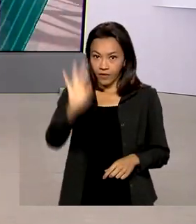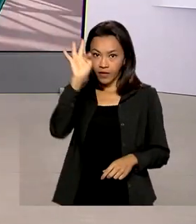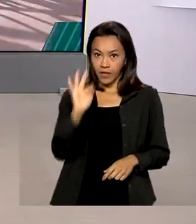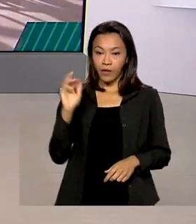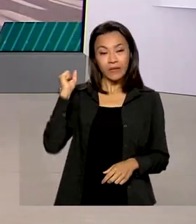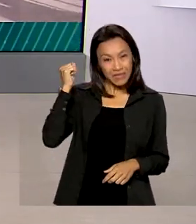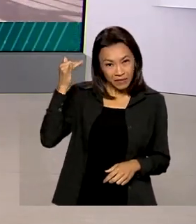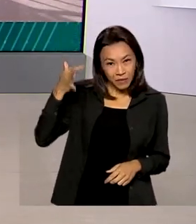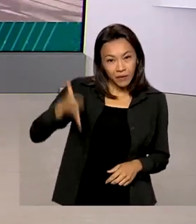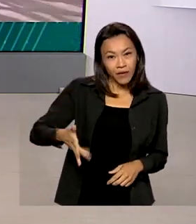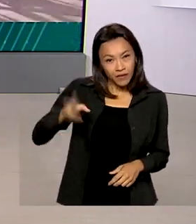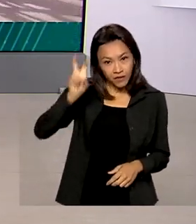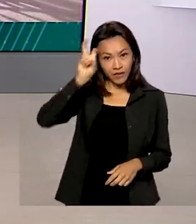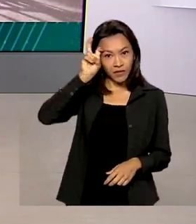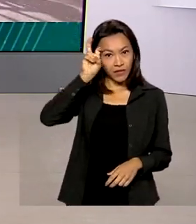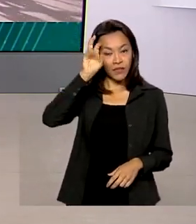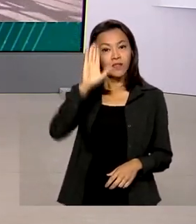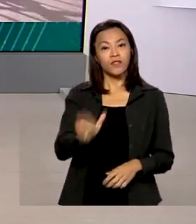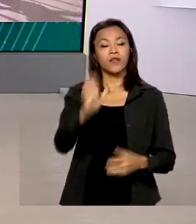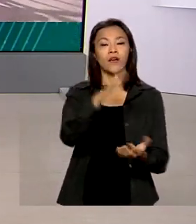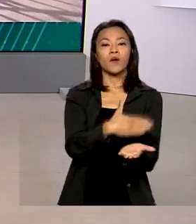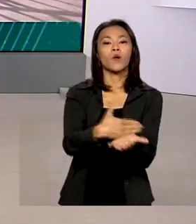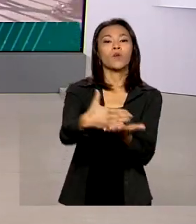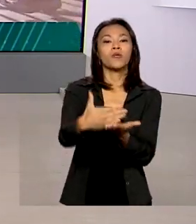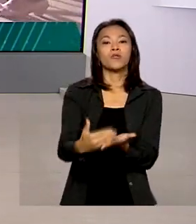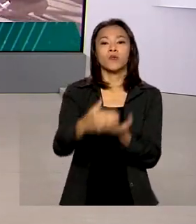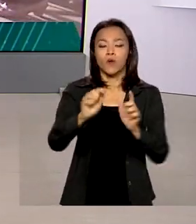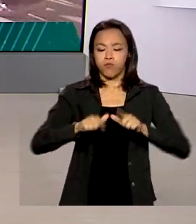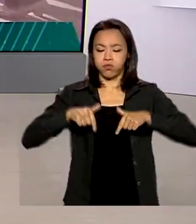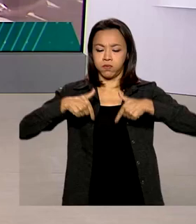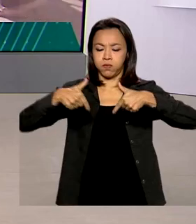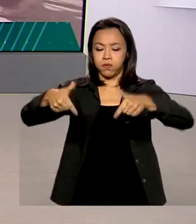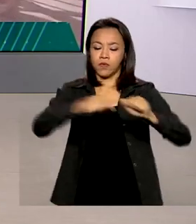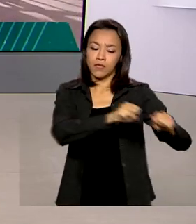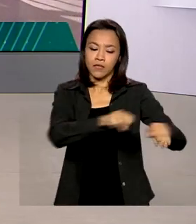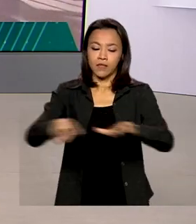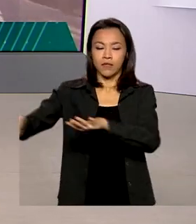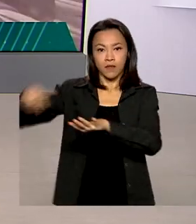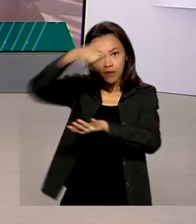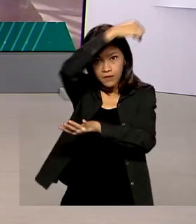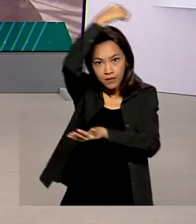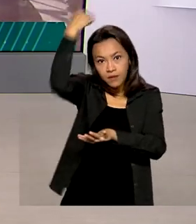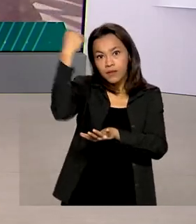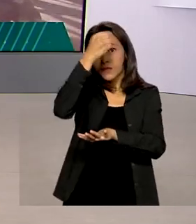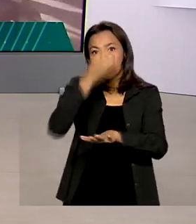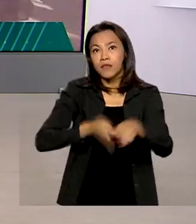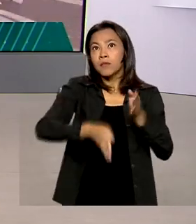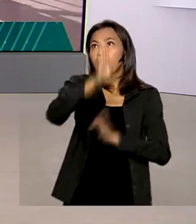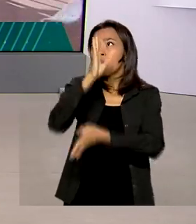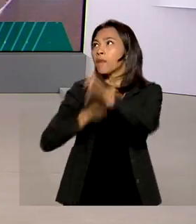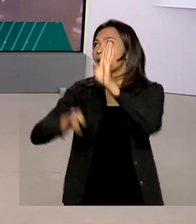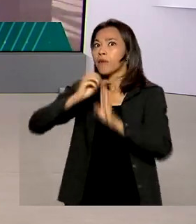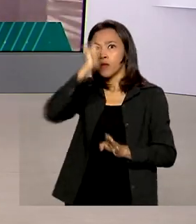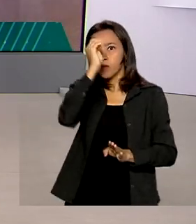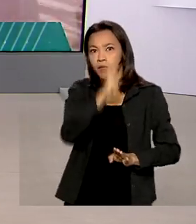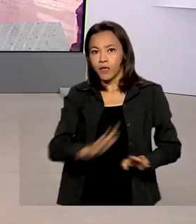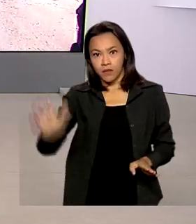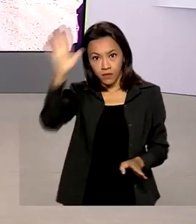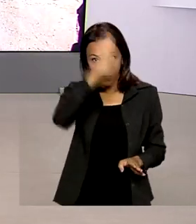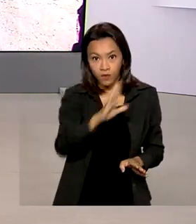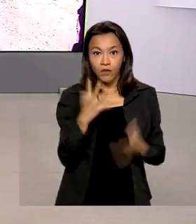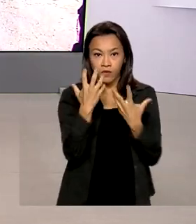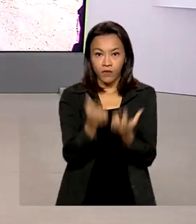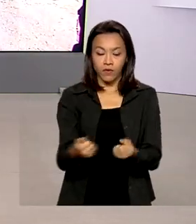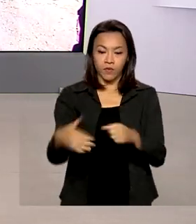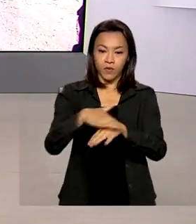madrugada desta quinta-feira a Operação Semana Santa 2022 em rodovias de todo o país. Vamos conversar ao vivo com o